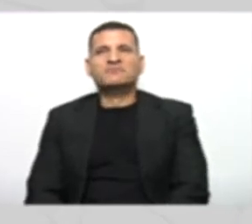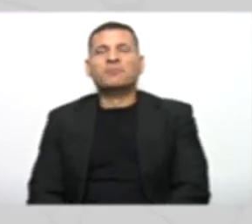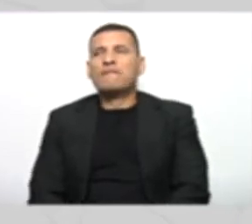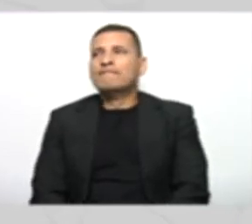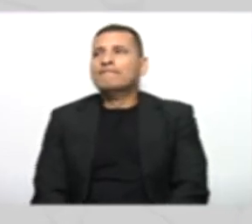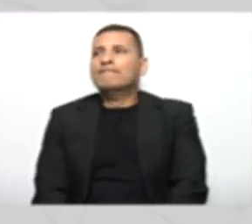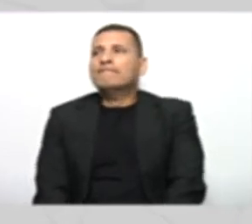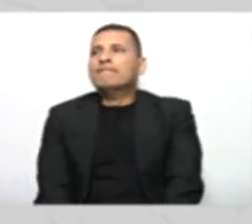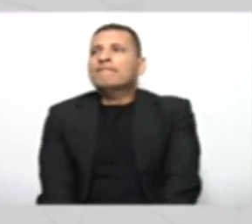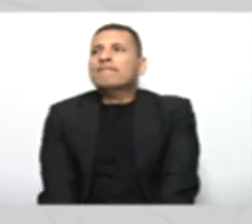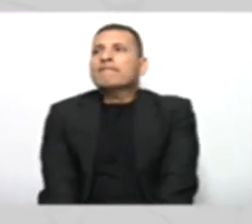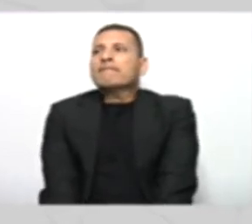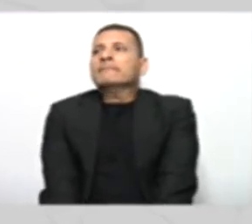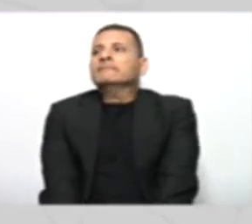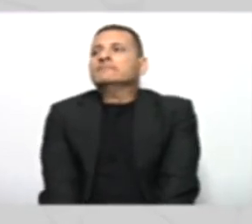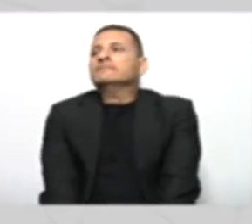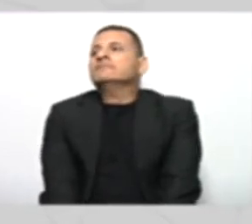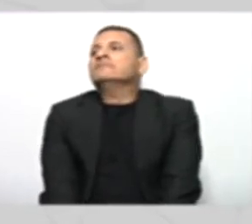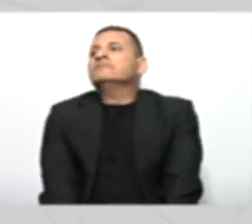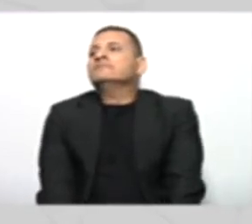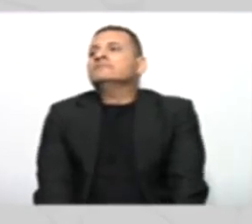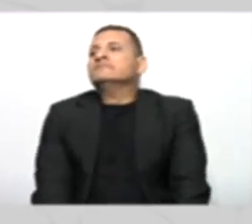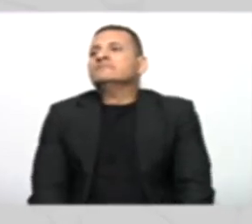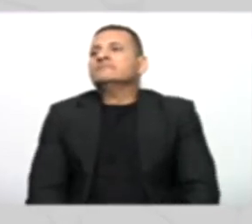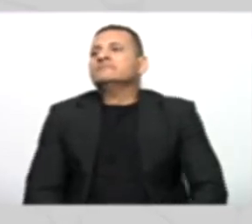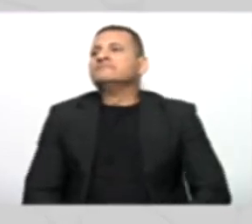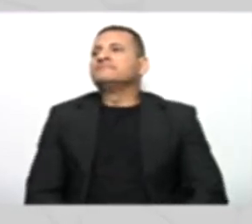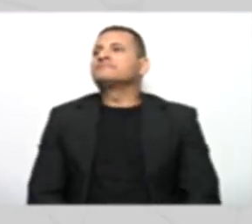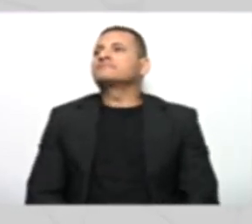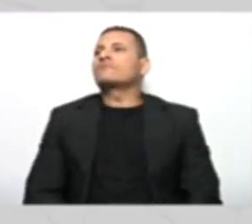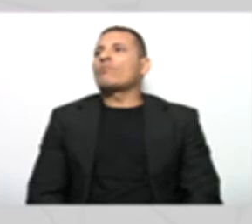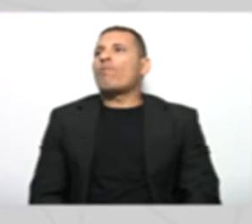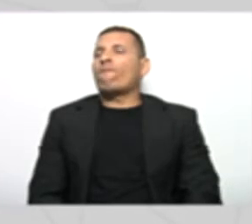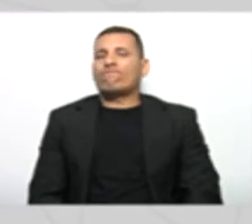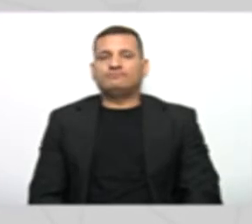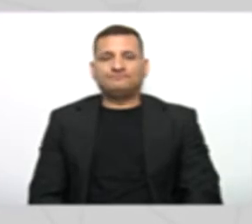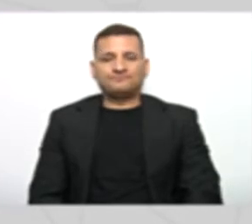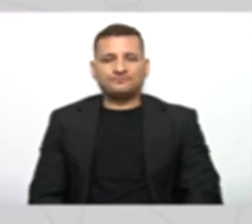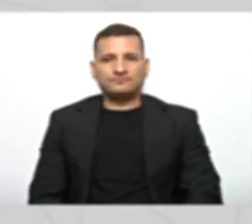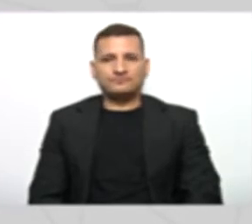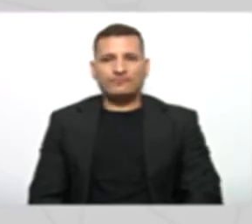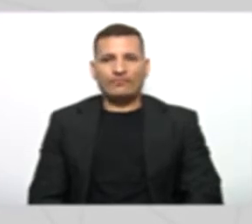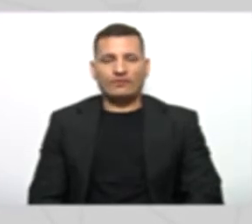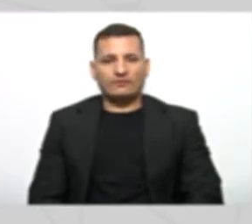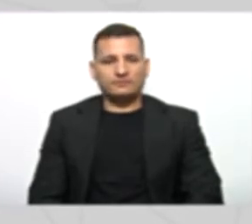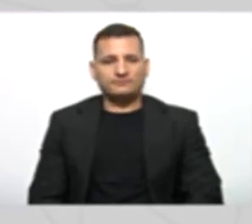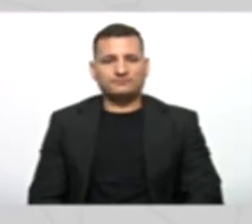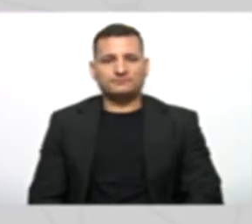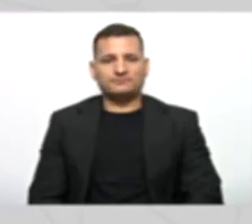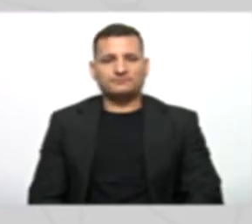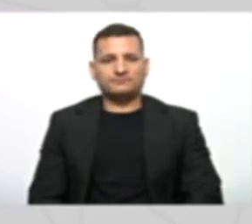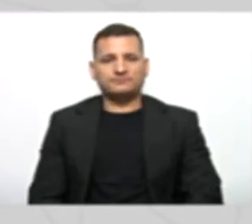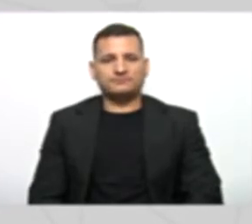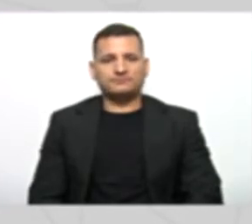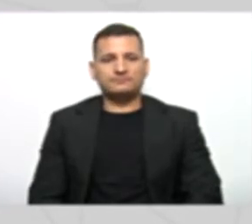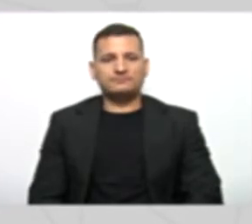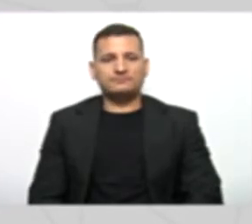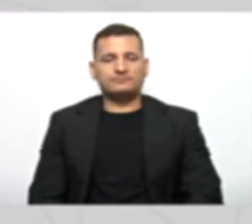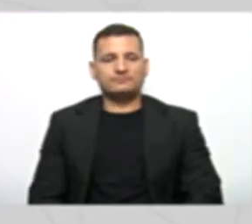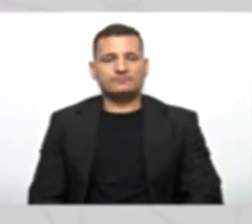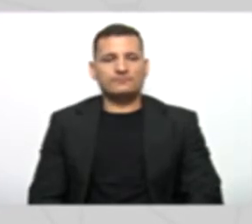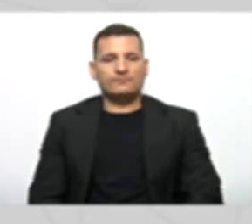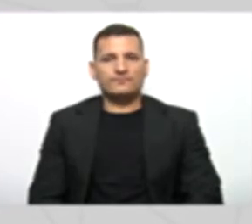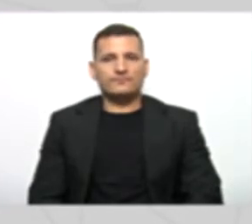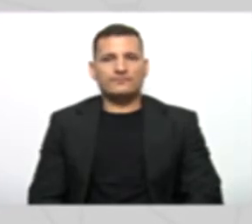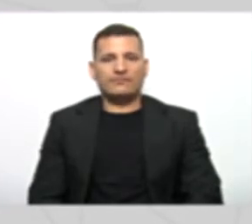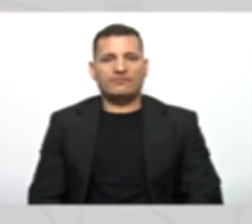Vamos fazer referência A classe Pessoa E criar o método Construtor Dessa classe Pessoa